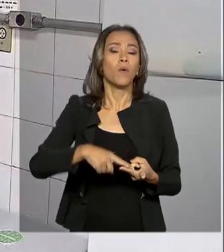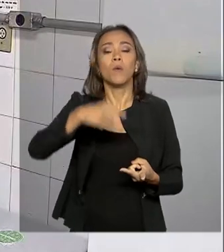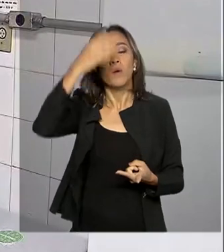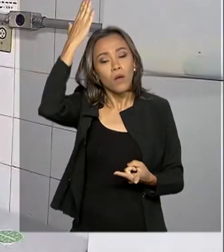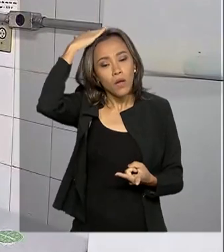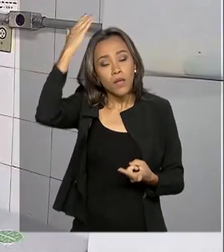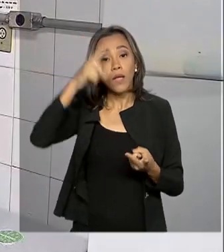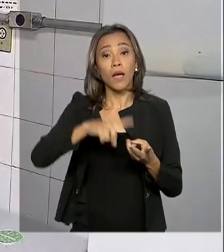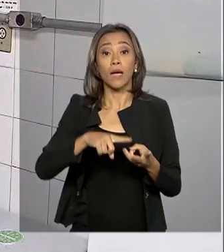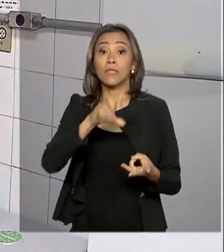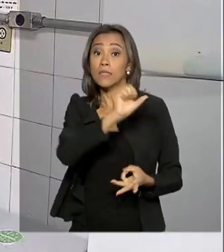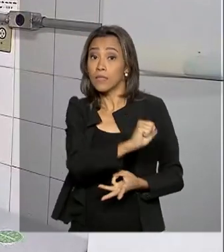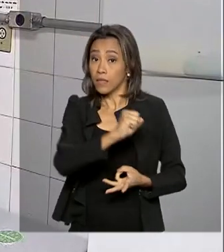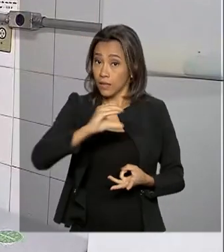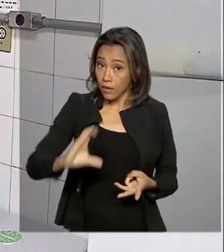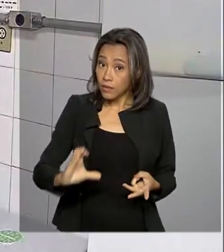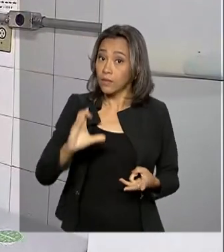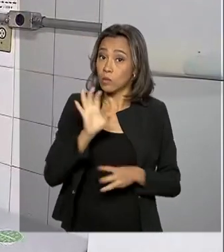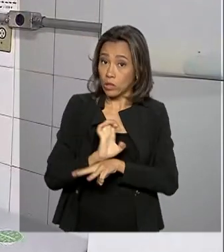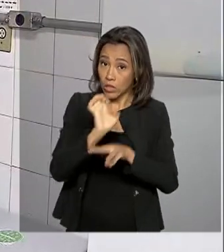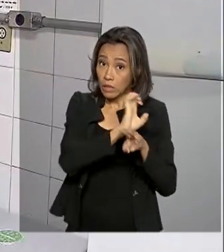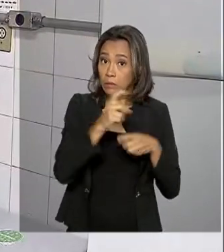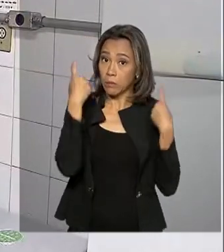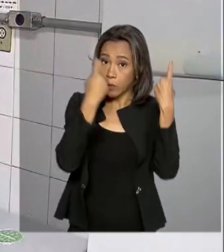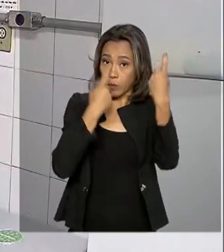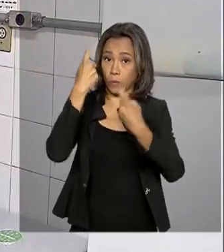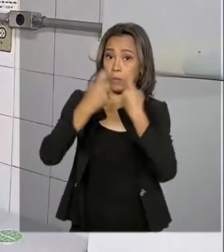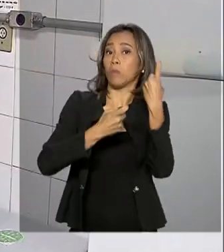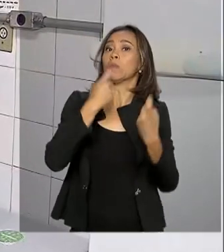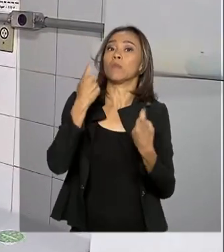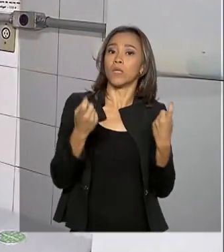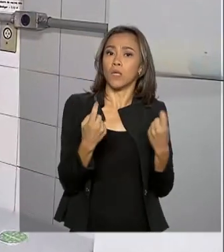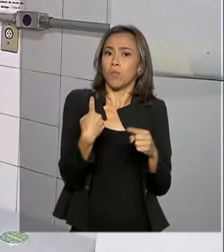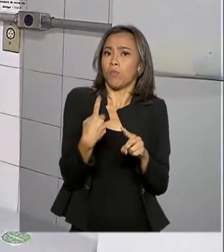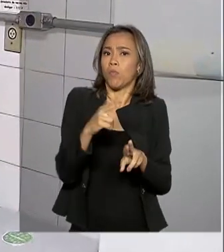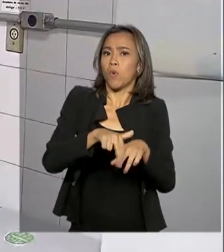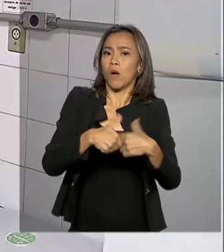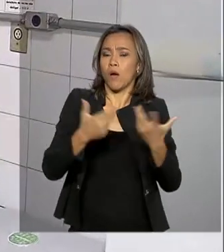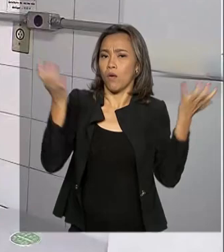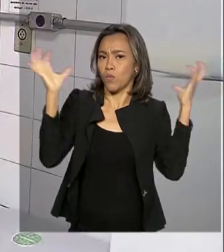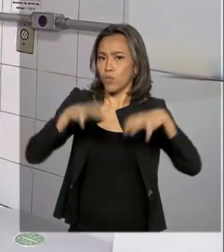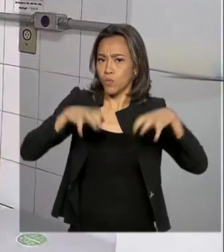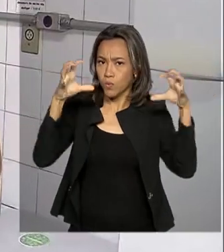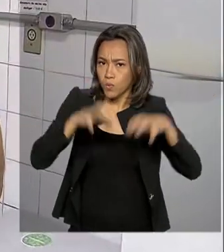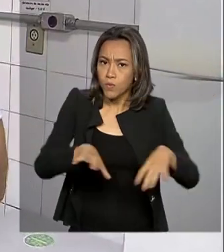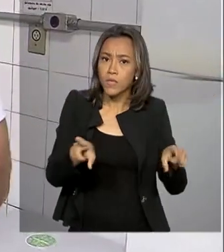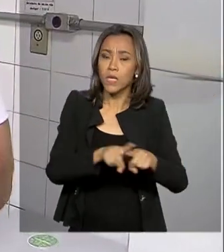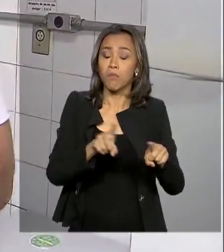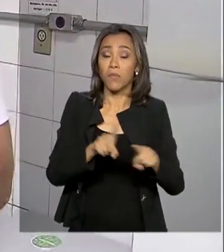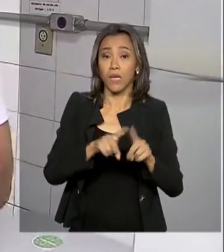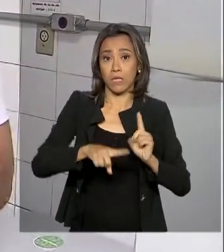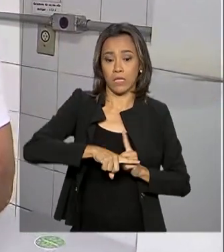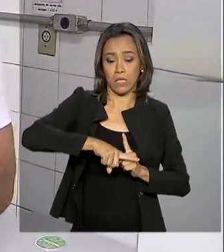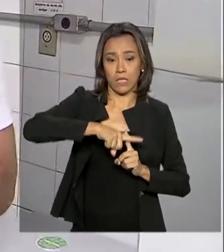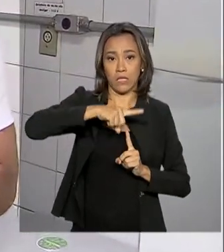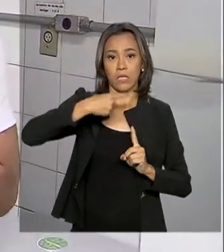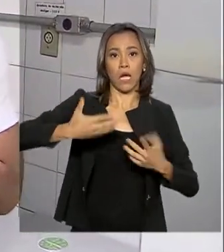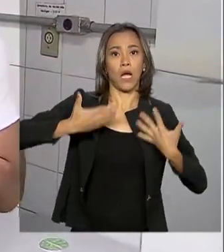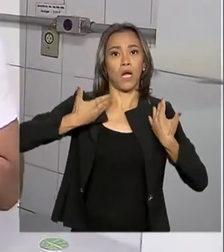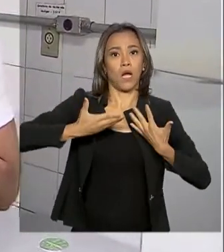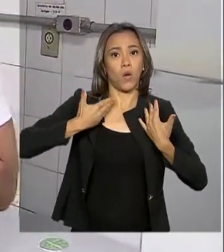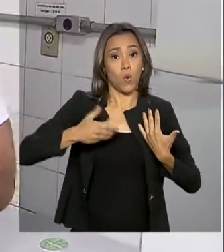Catarina preocupa as autoridades de saúde. Com a temporada de chuvas e a temperatura elevada, o risco de